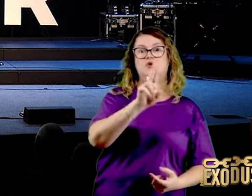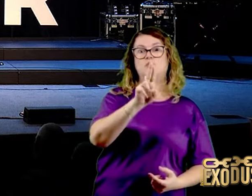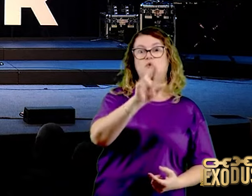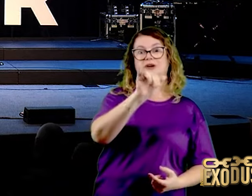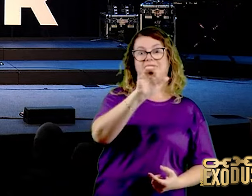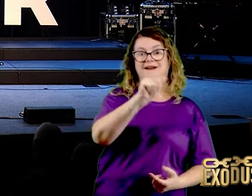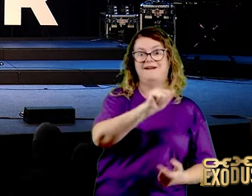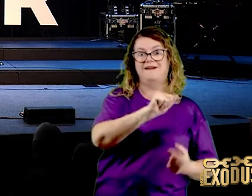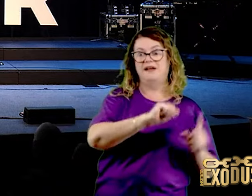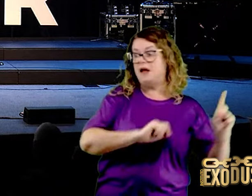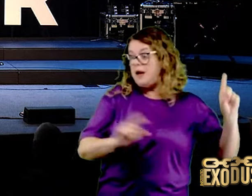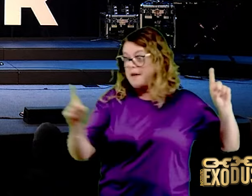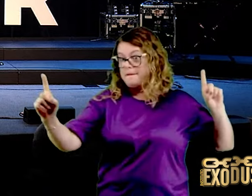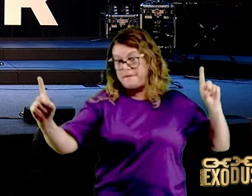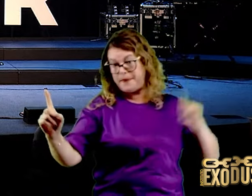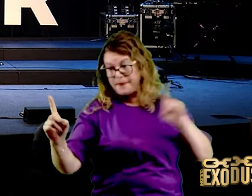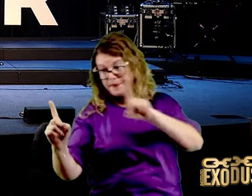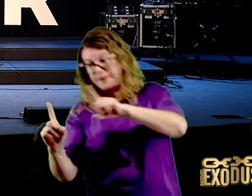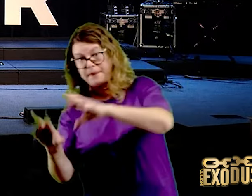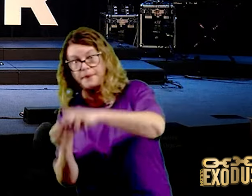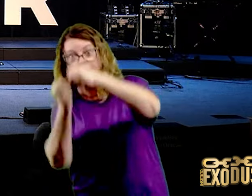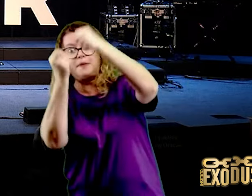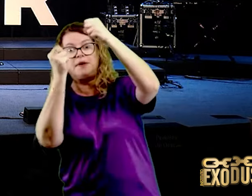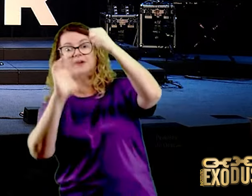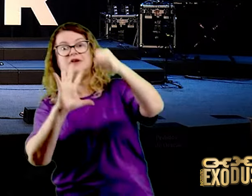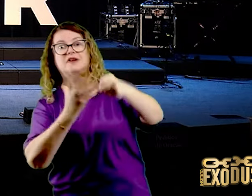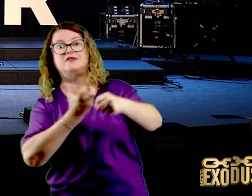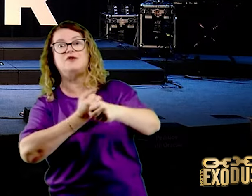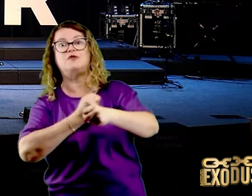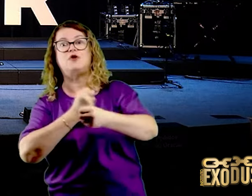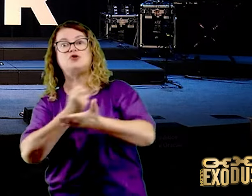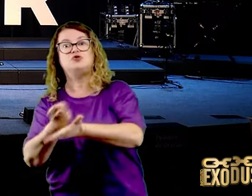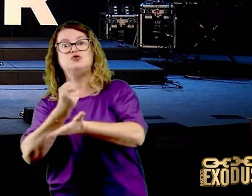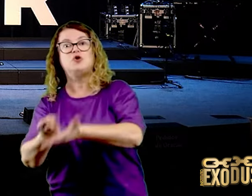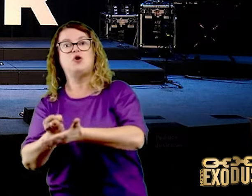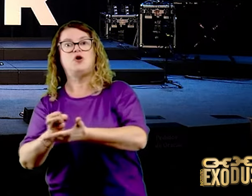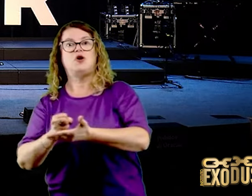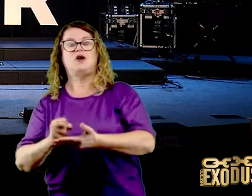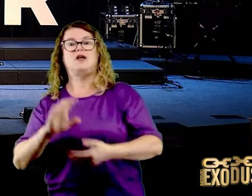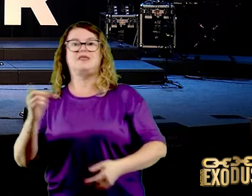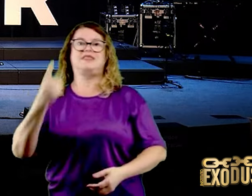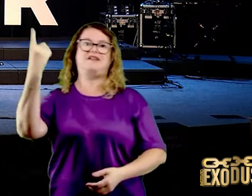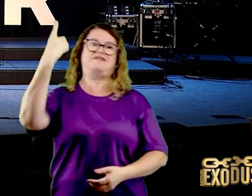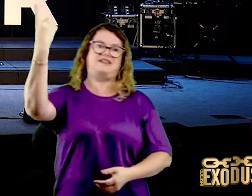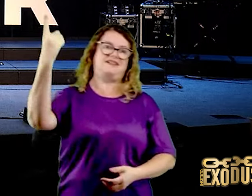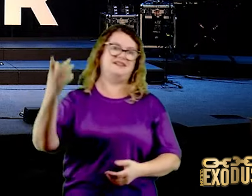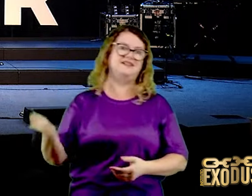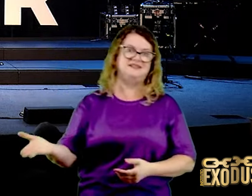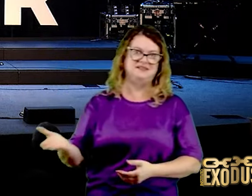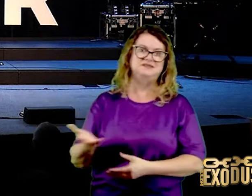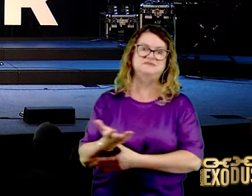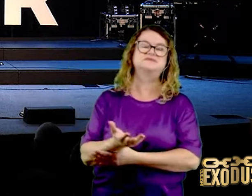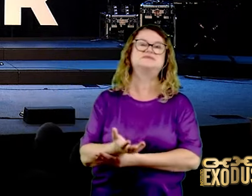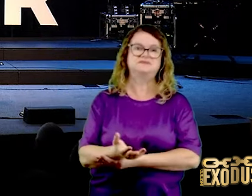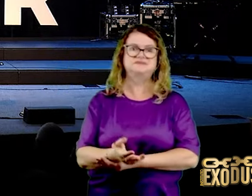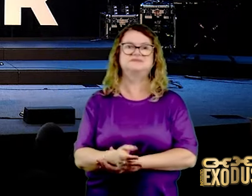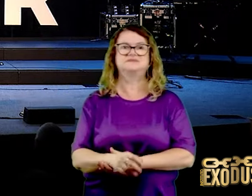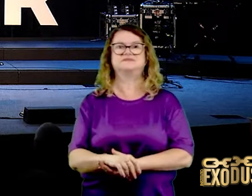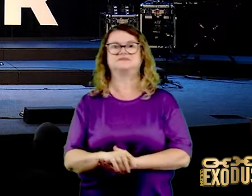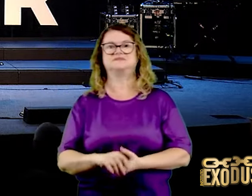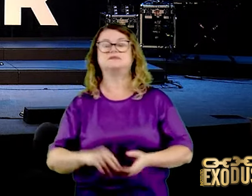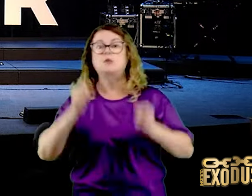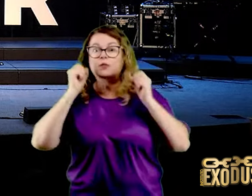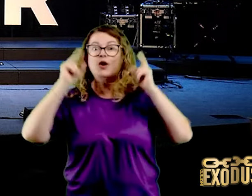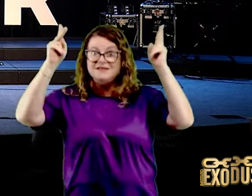cansa, Moisés, levanta as mãos, e lá embaixo, ele está abençoando o exército de Israel,